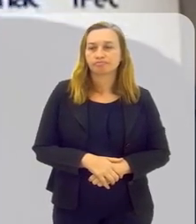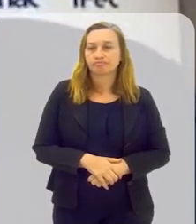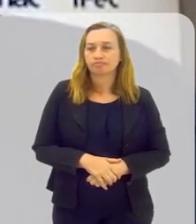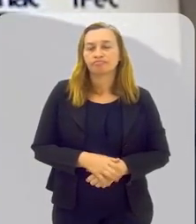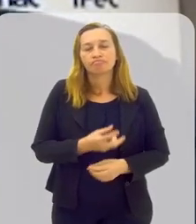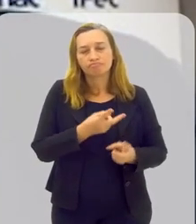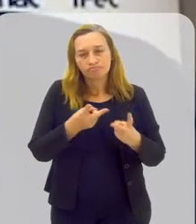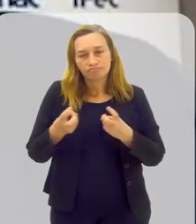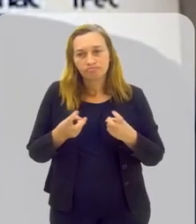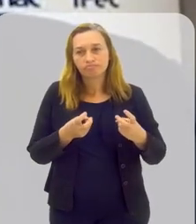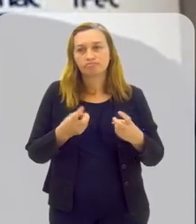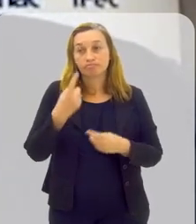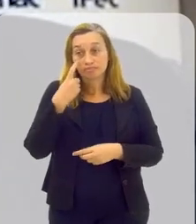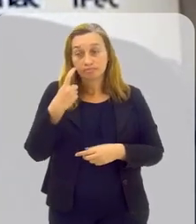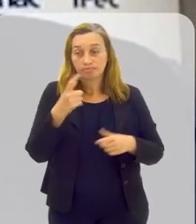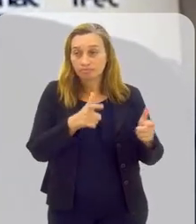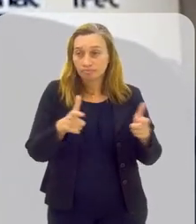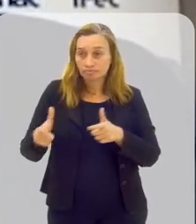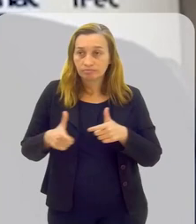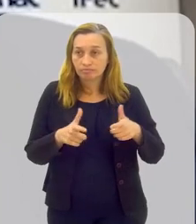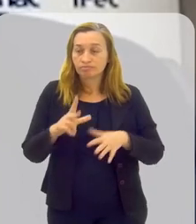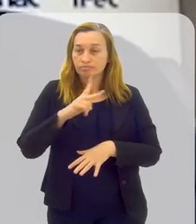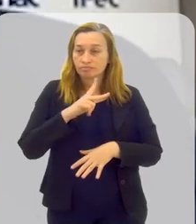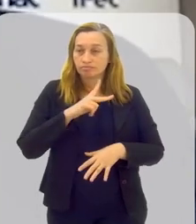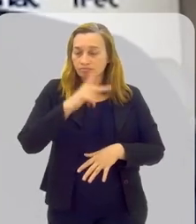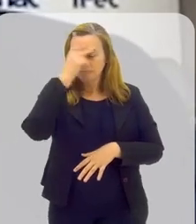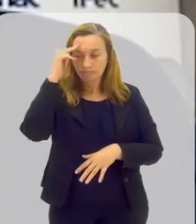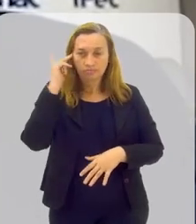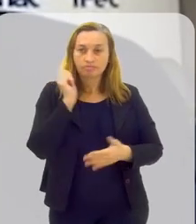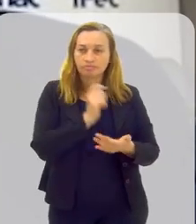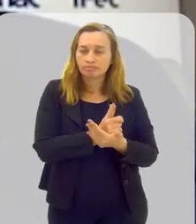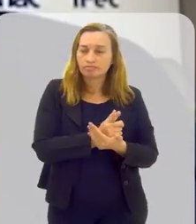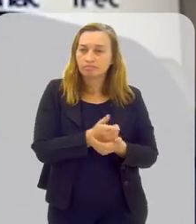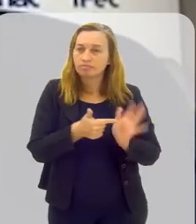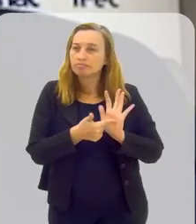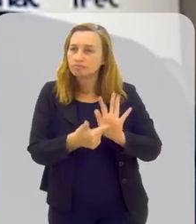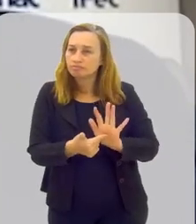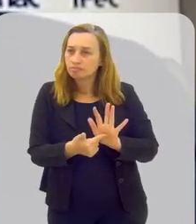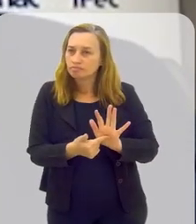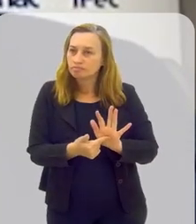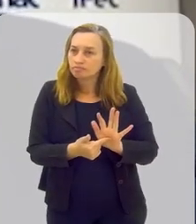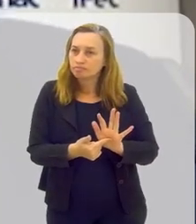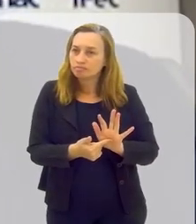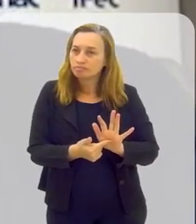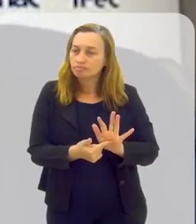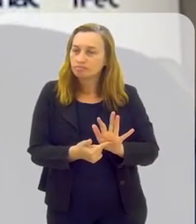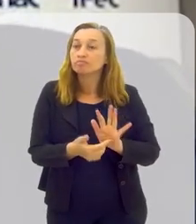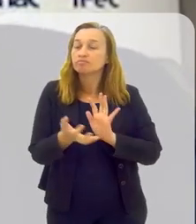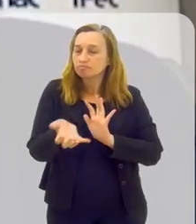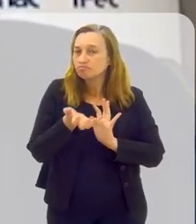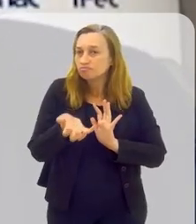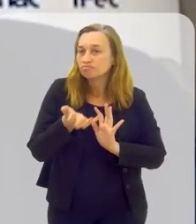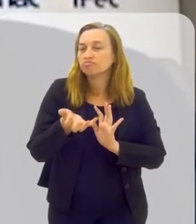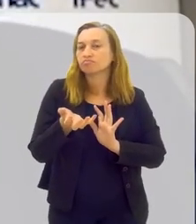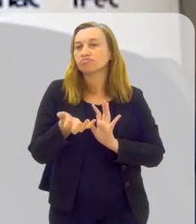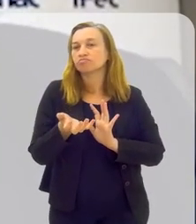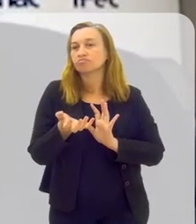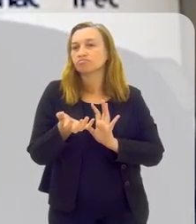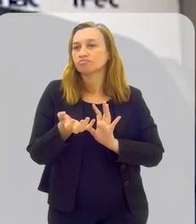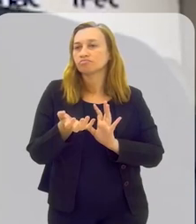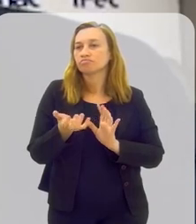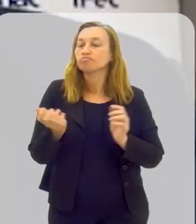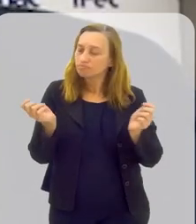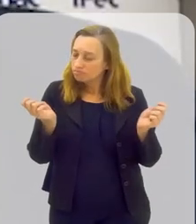percorre e vê os estabelecimentos e o próprio consumidor mostrando que, assim, olha, eu quero fazer,